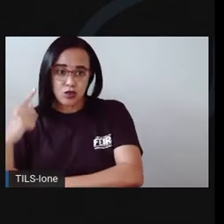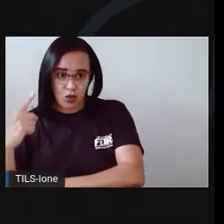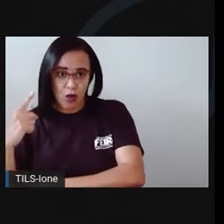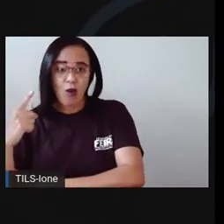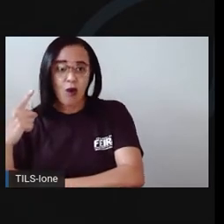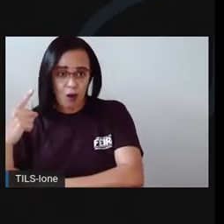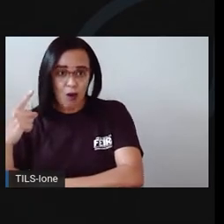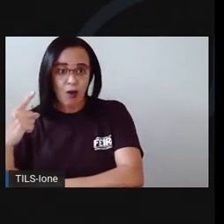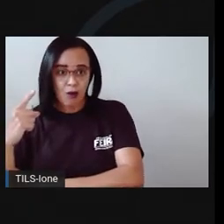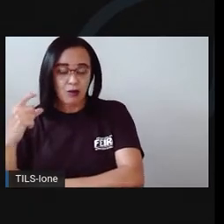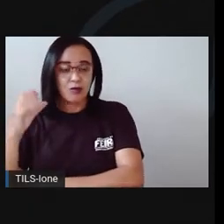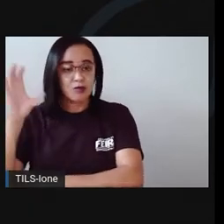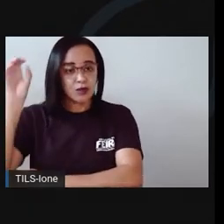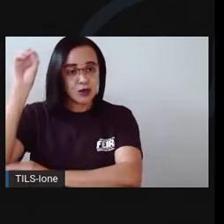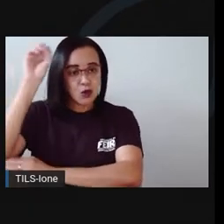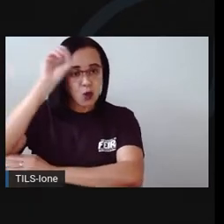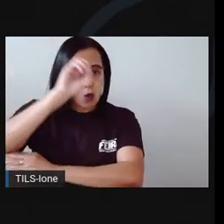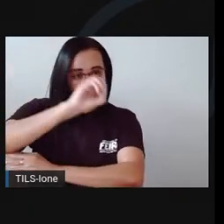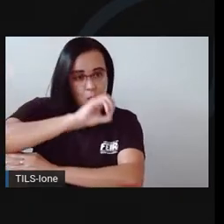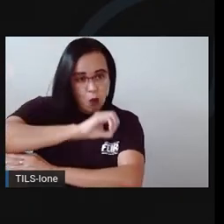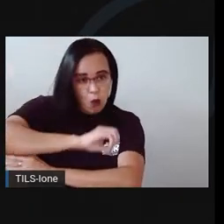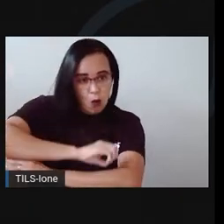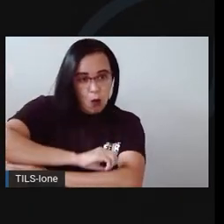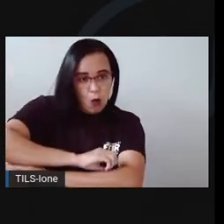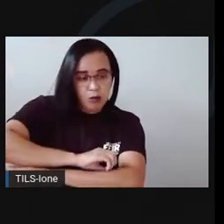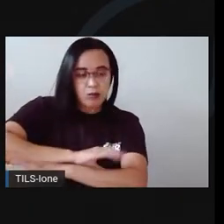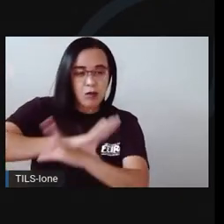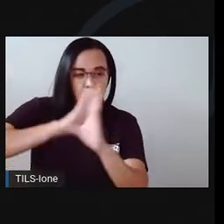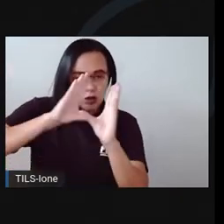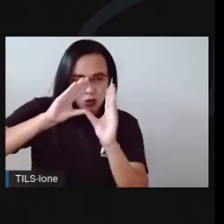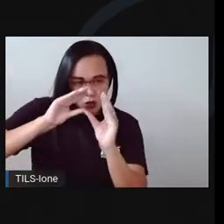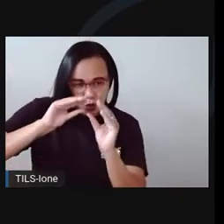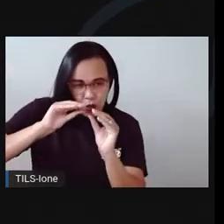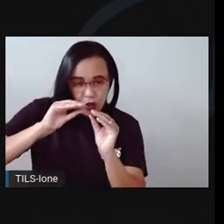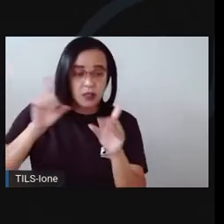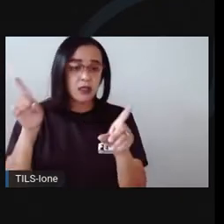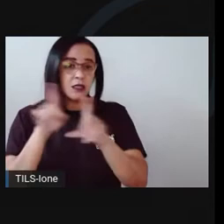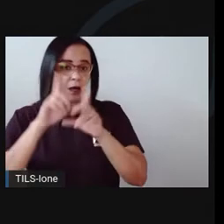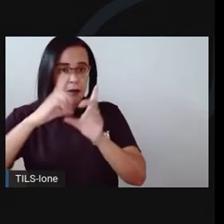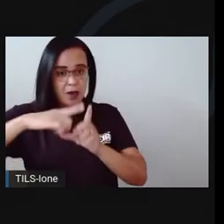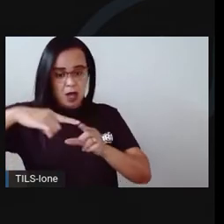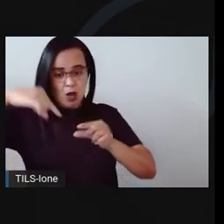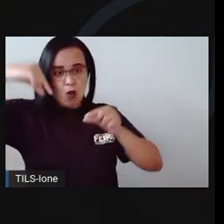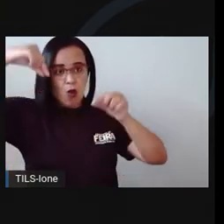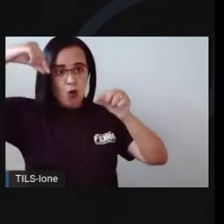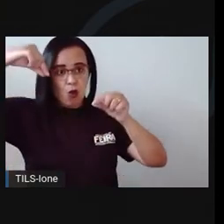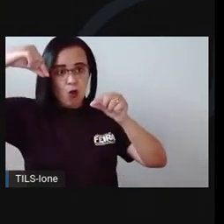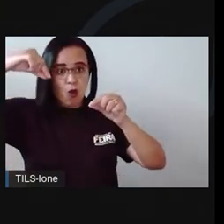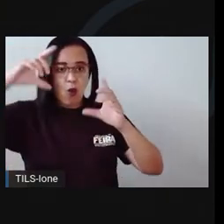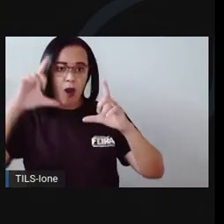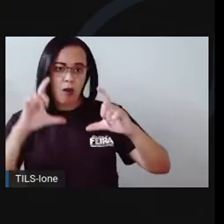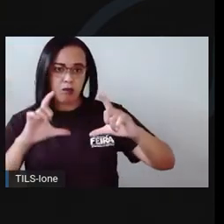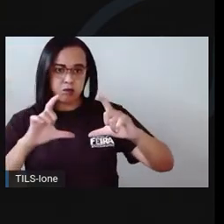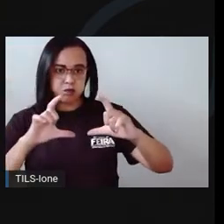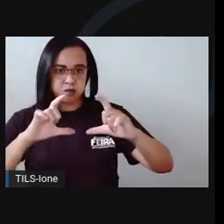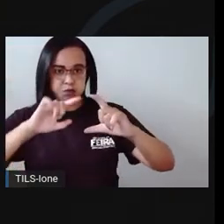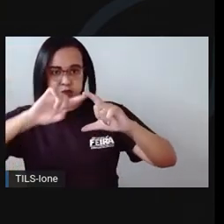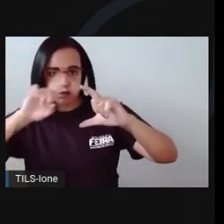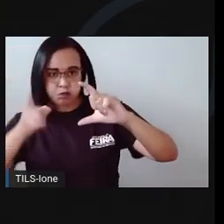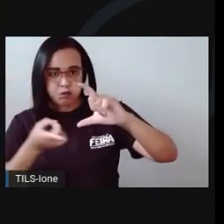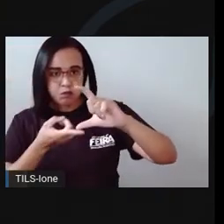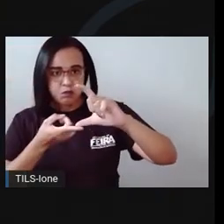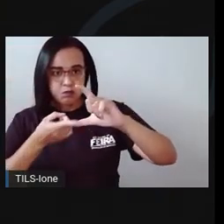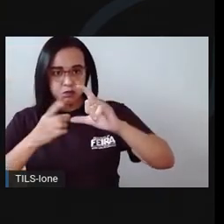noite. As fases da lua, ou seja, a lua cheia, a lua minguante, a lua nova e a lua